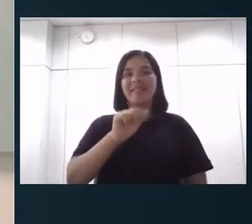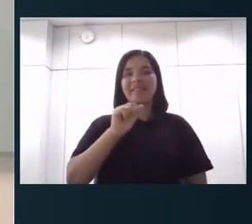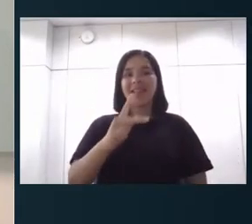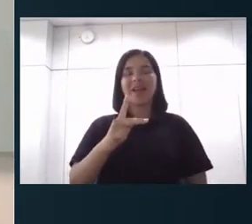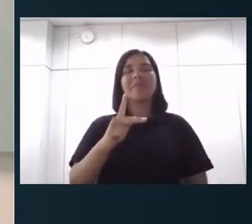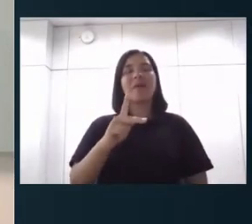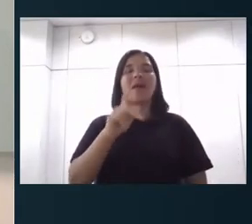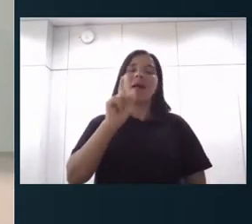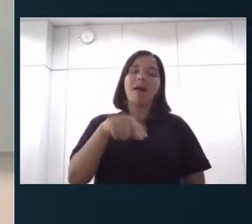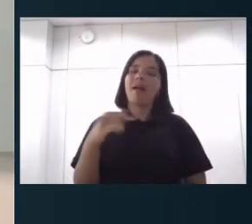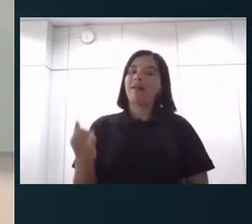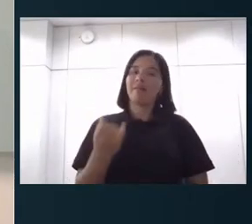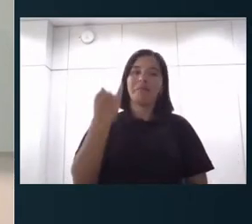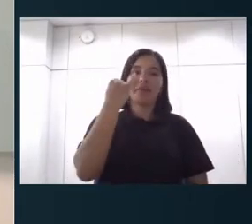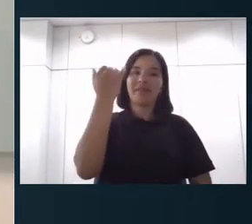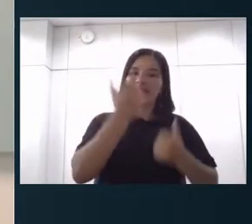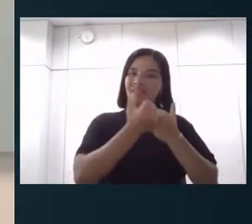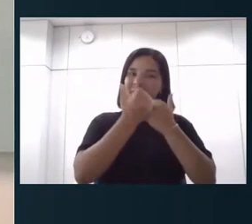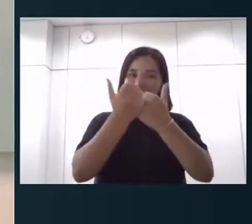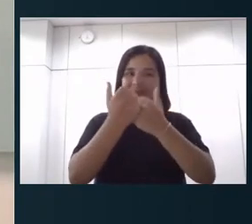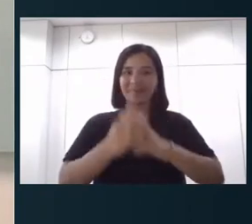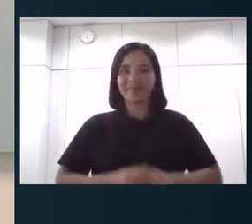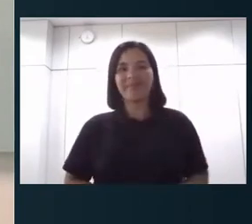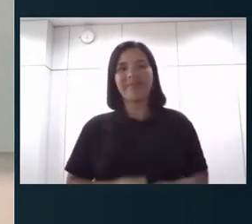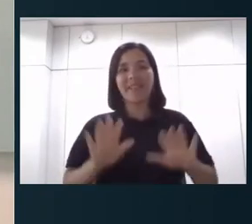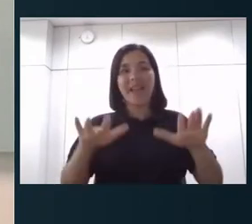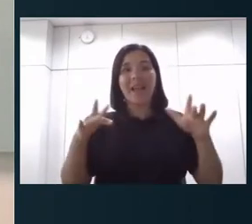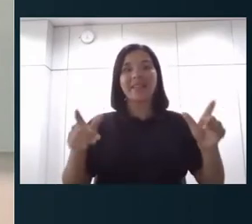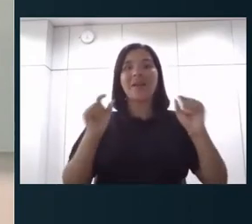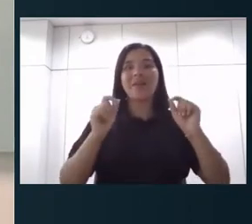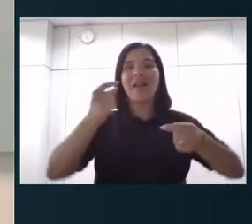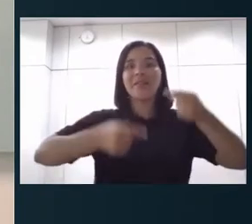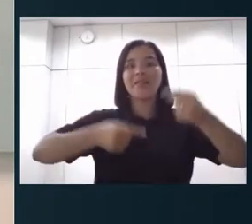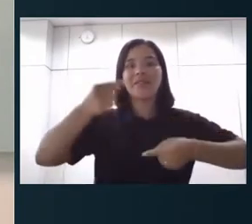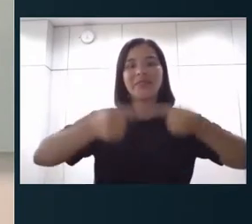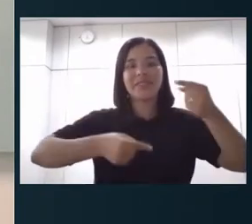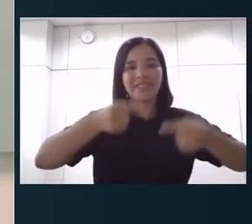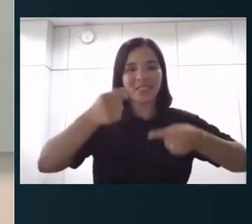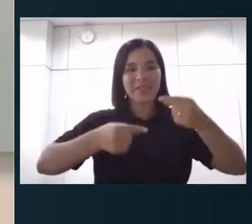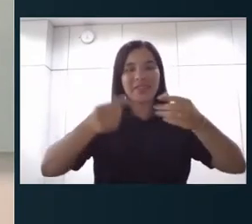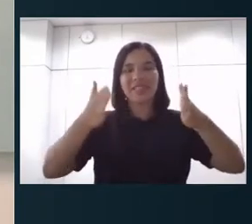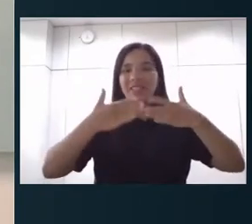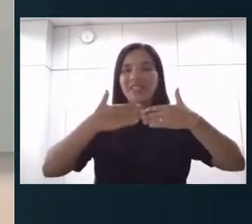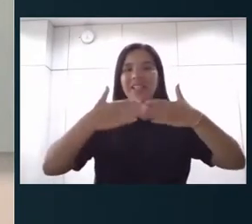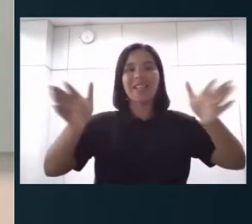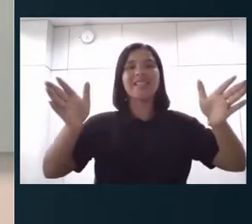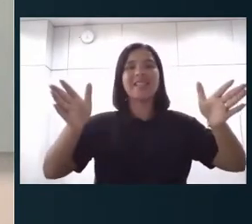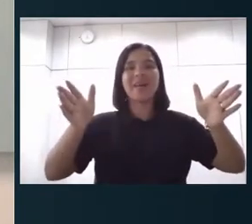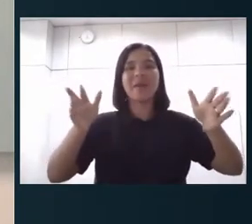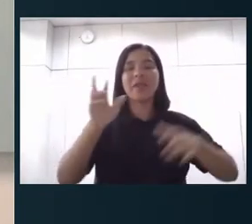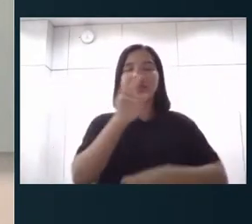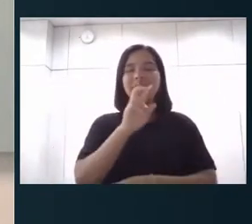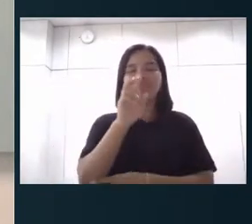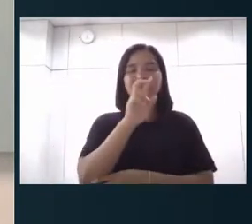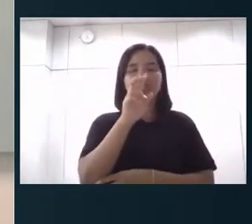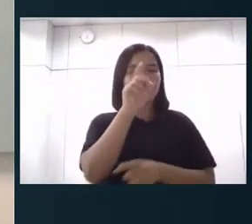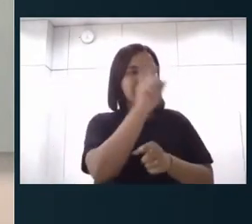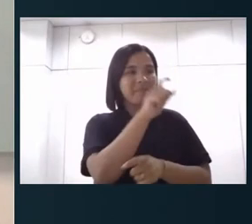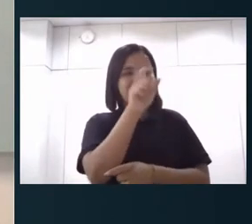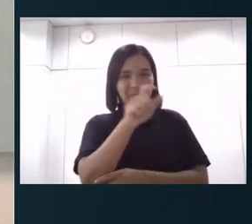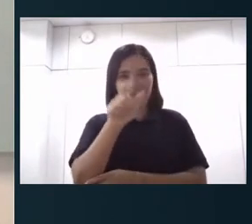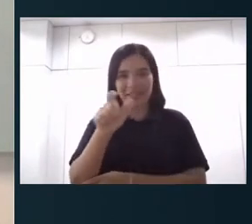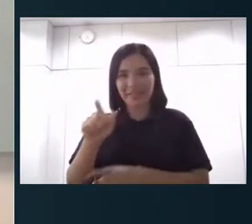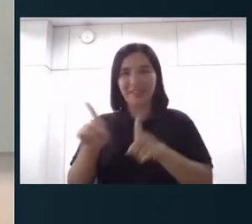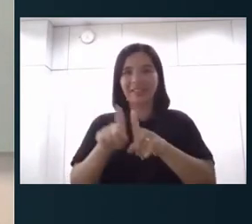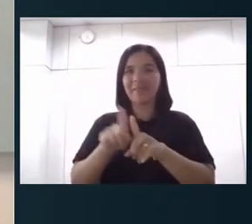hoje a está aqui, né, para, na verdade, fazer uma discussão de lançamento do nosso observatório de pessoal. A